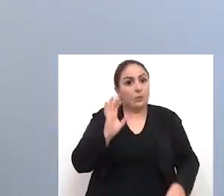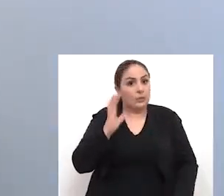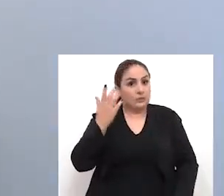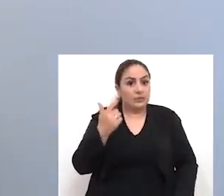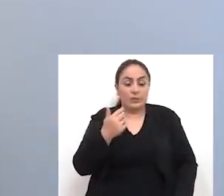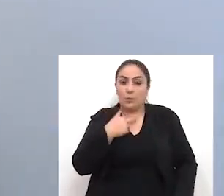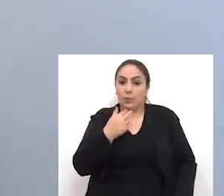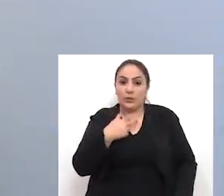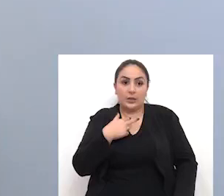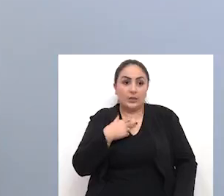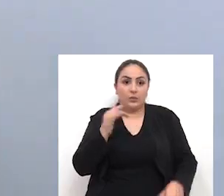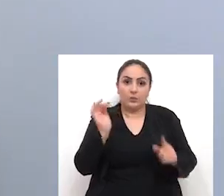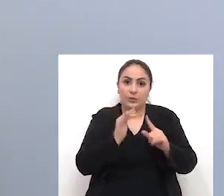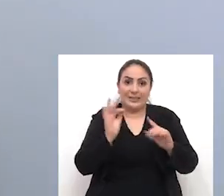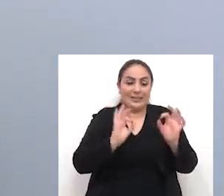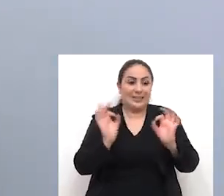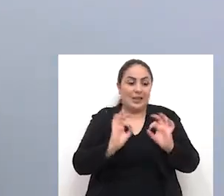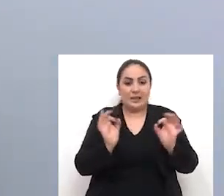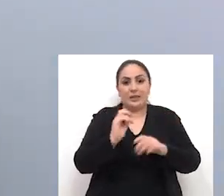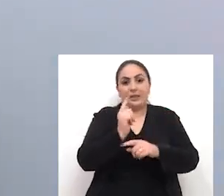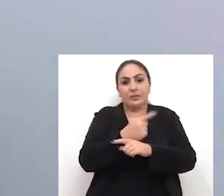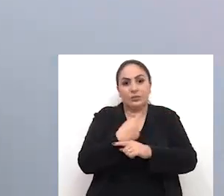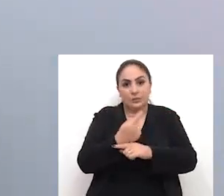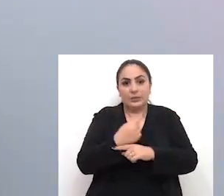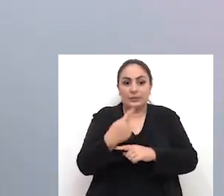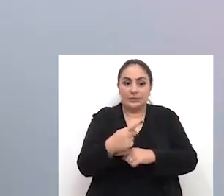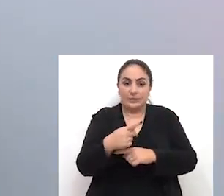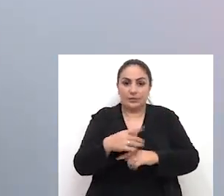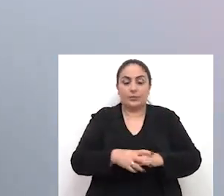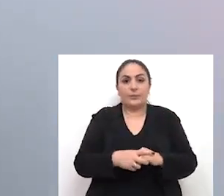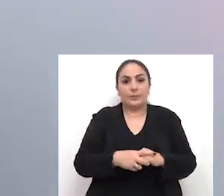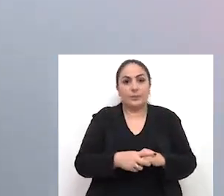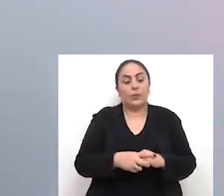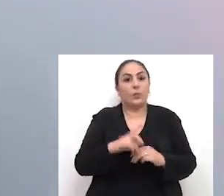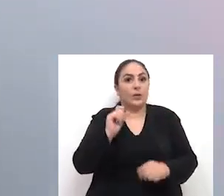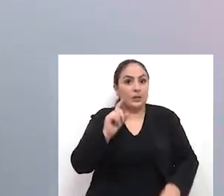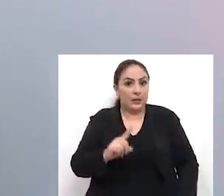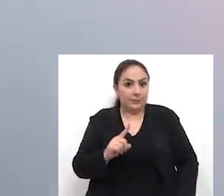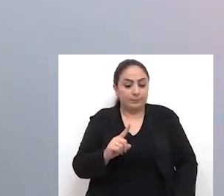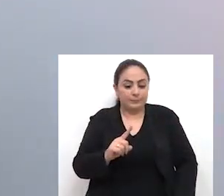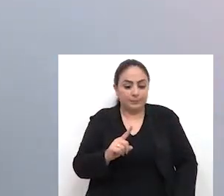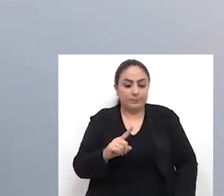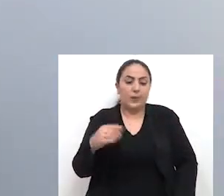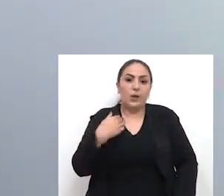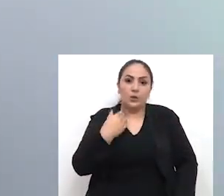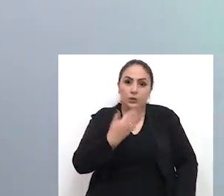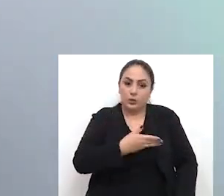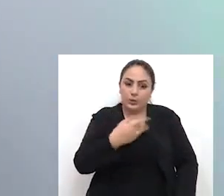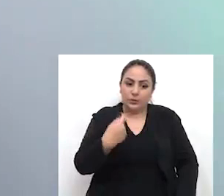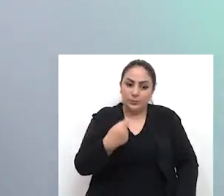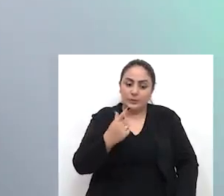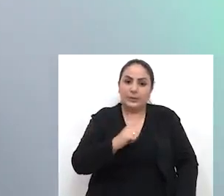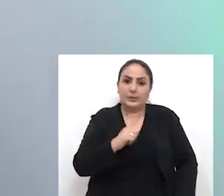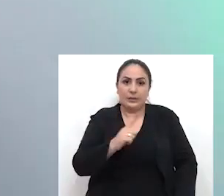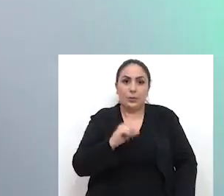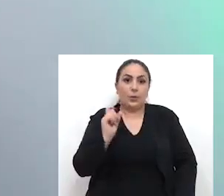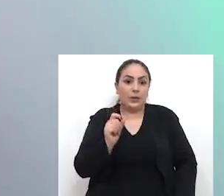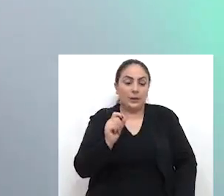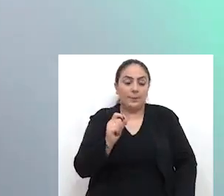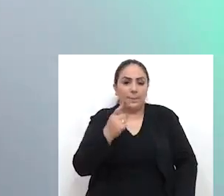comprometer a sustentabilidade desta reforma. Ou seja, nós vamos ter que